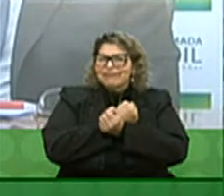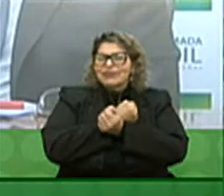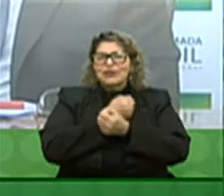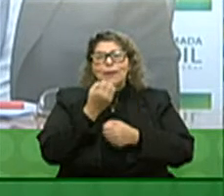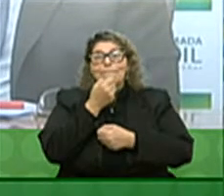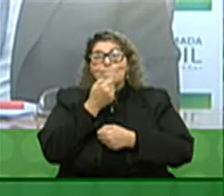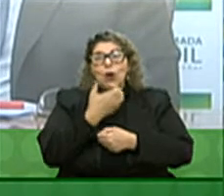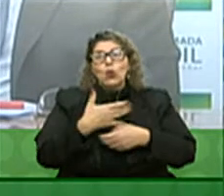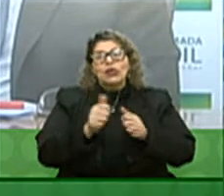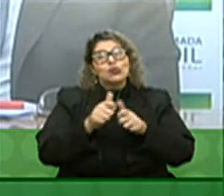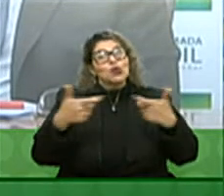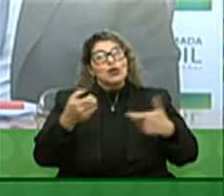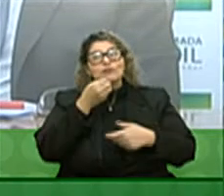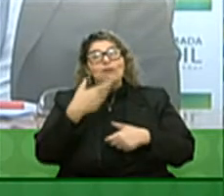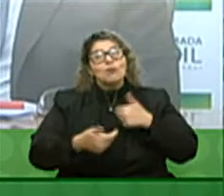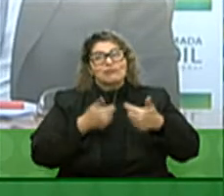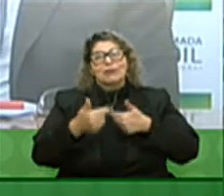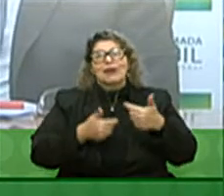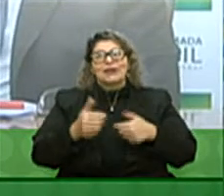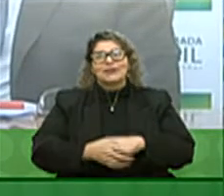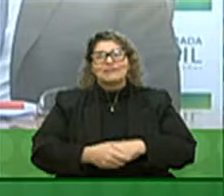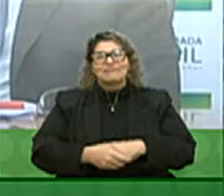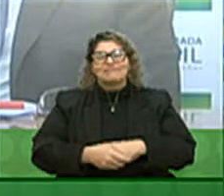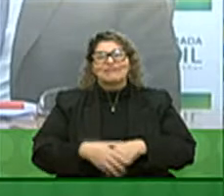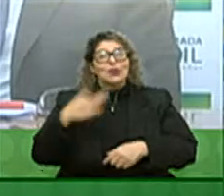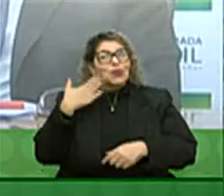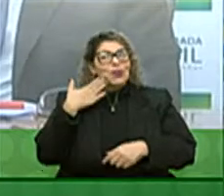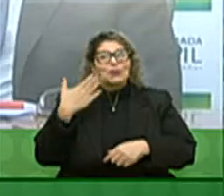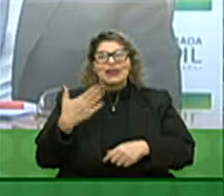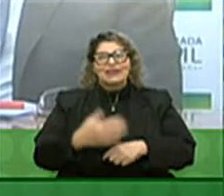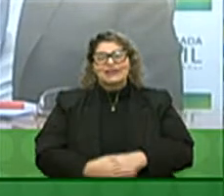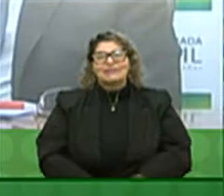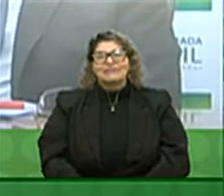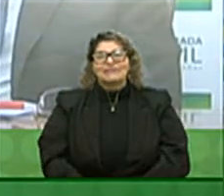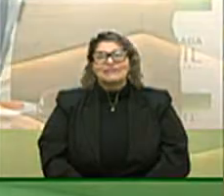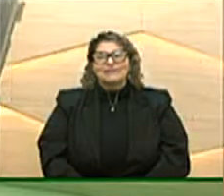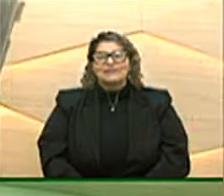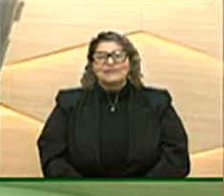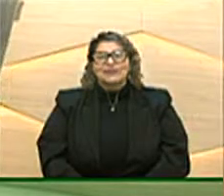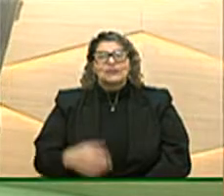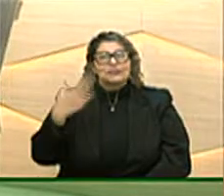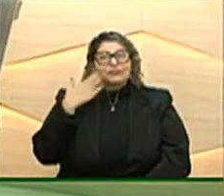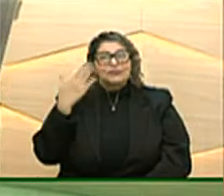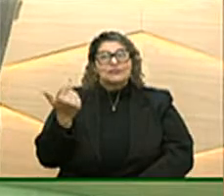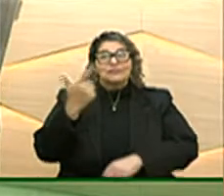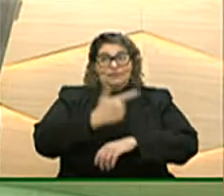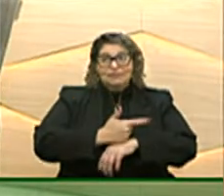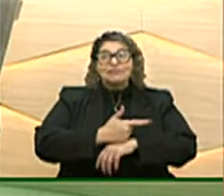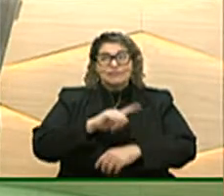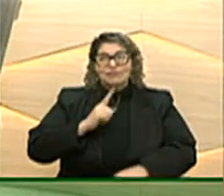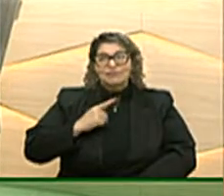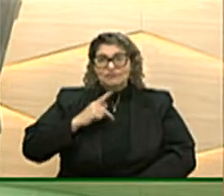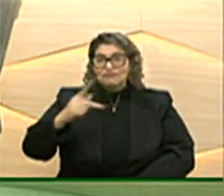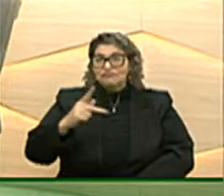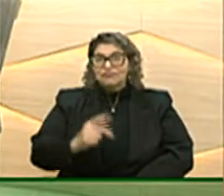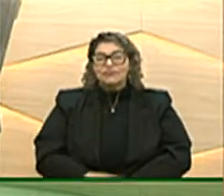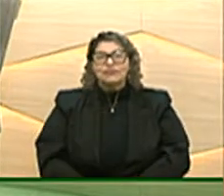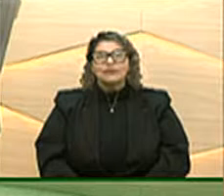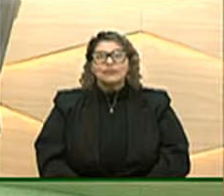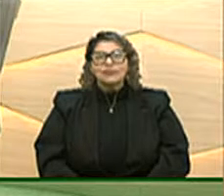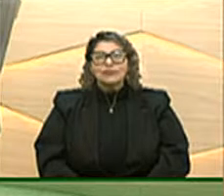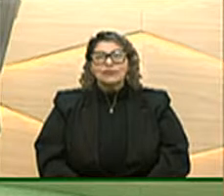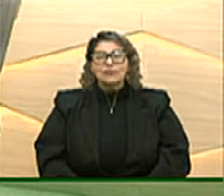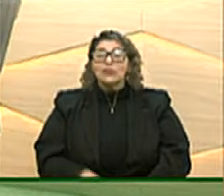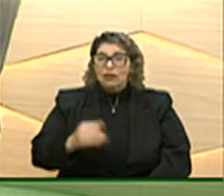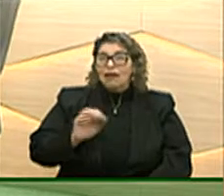boa sorte e bom trabalho obrigado muito obrigado vice-presidente o senhor quer uma palavra final vice-presidente uma